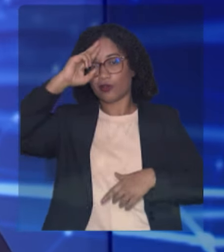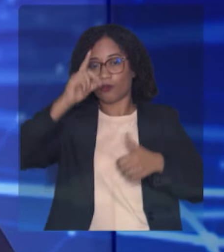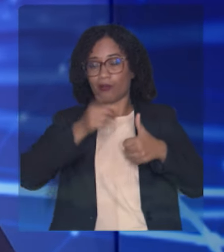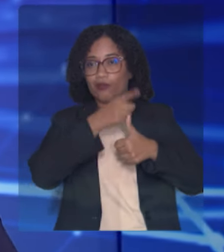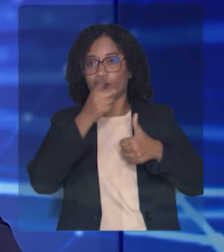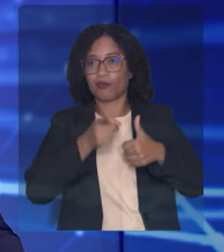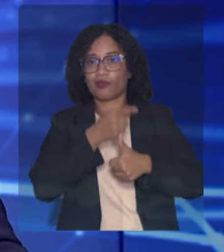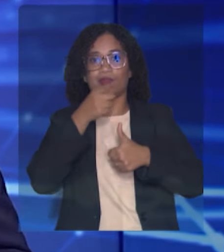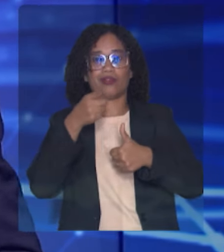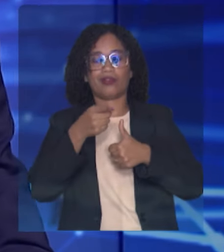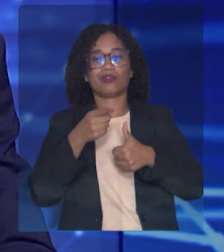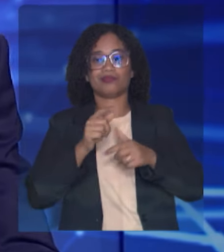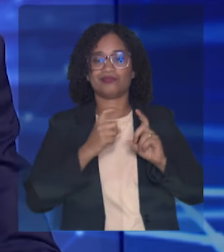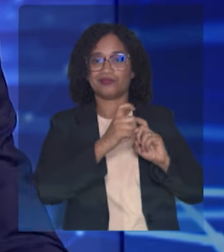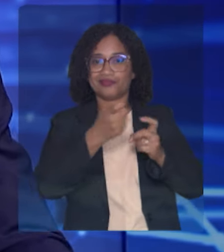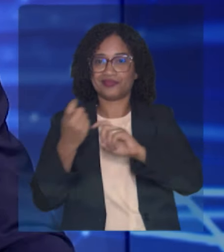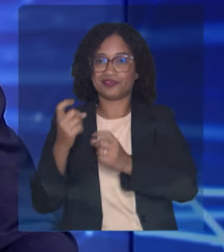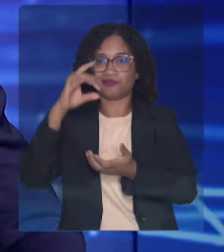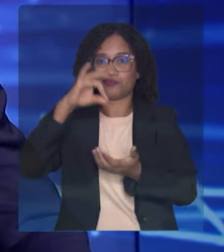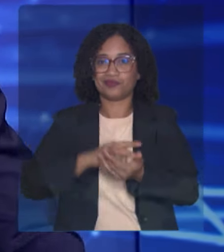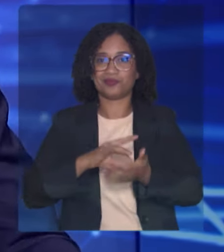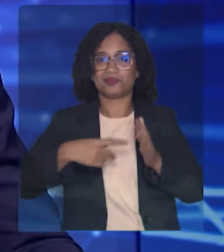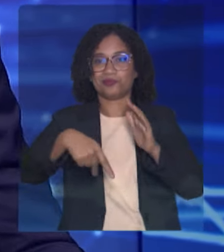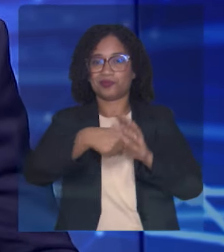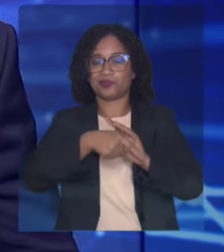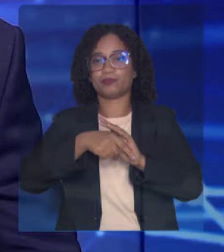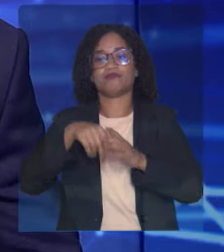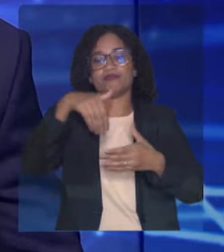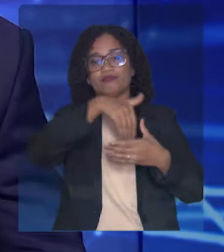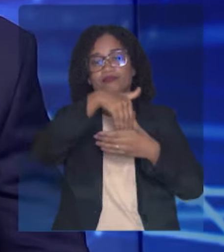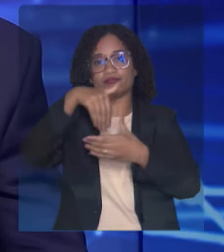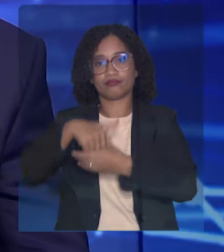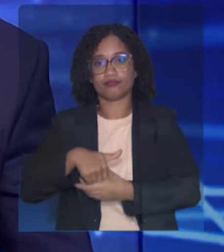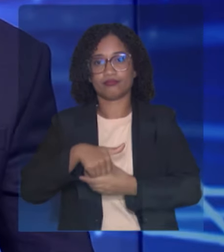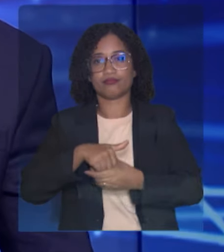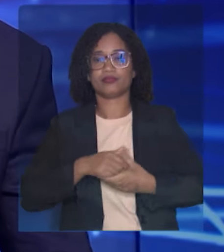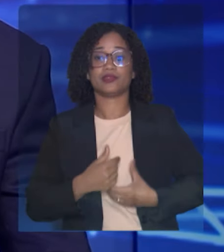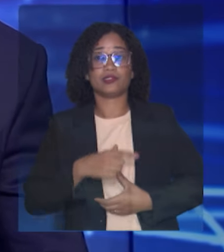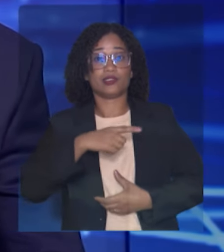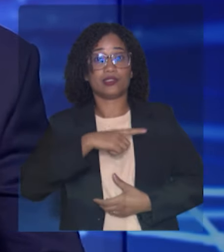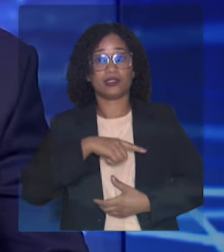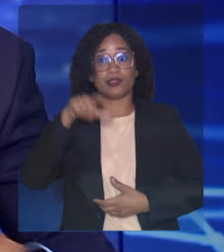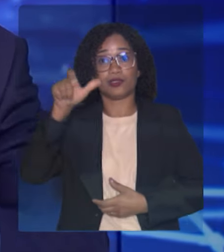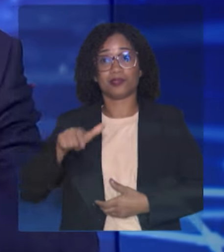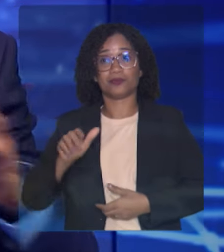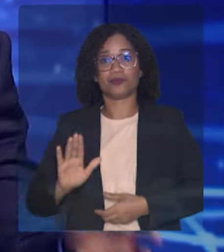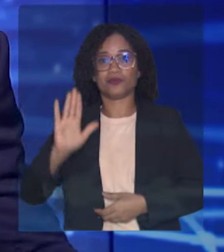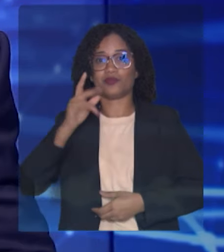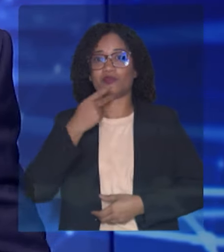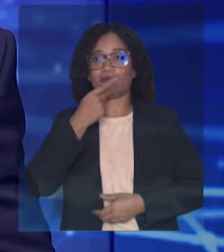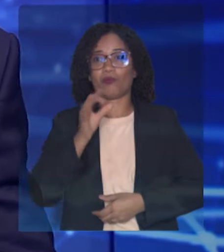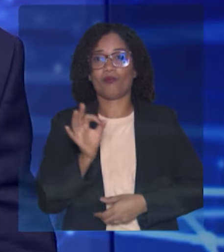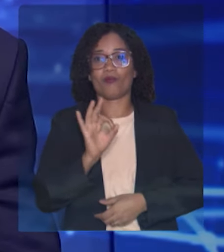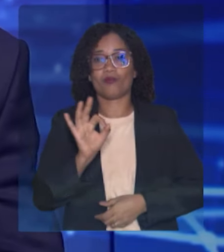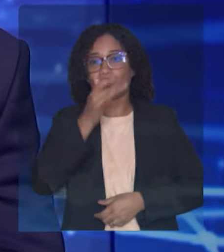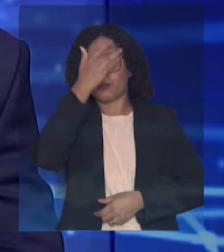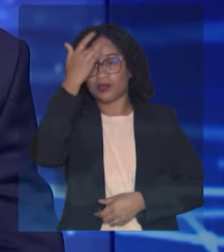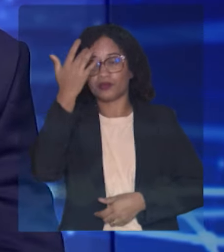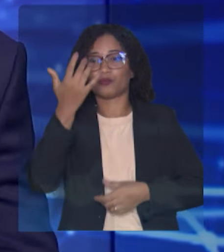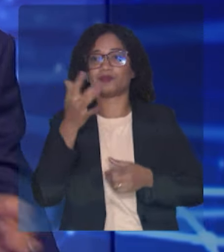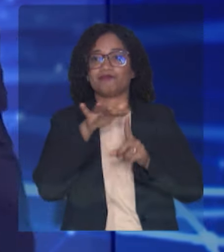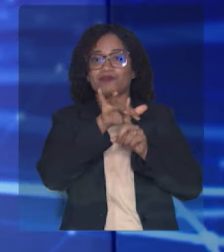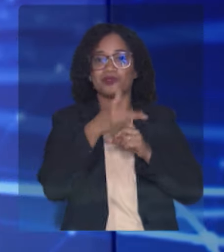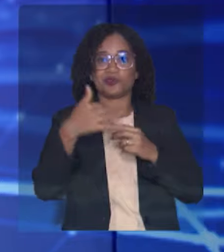das eleições. Que pena o candidato não falar nada sobre as pessoas em situação de rua, porque ele não conhece este assunto.